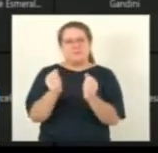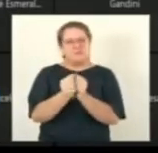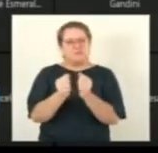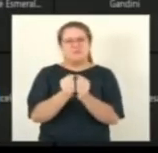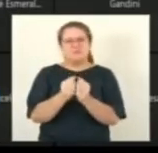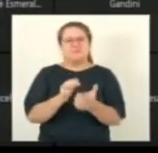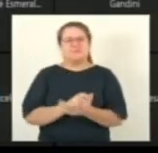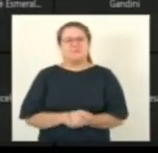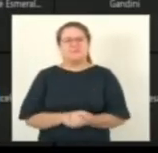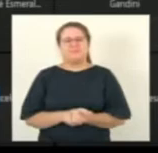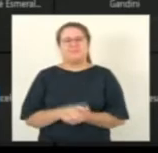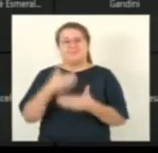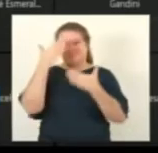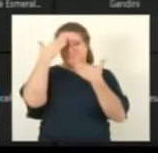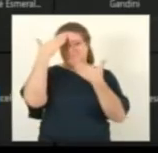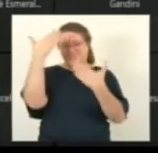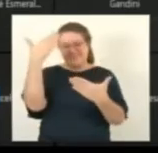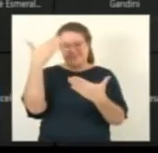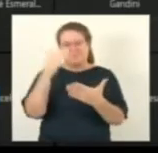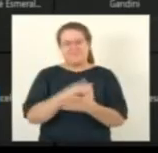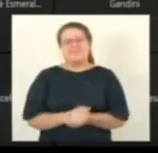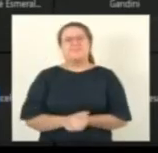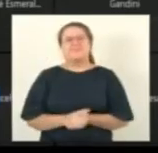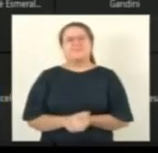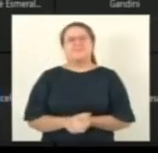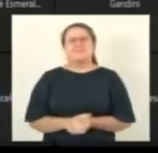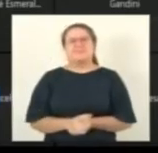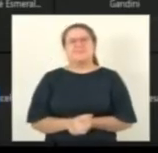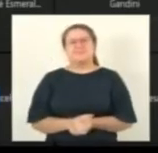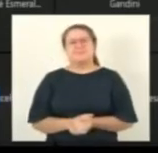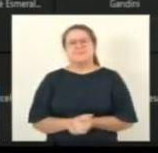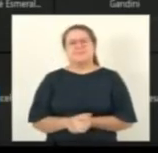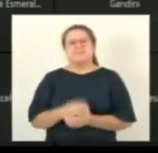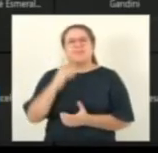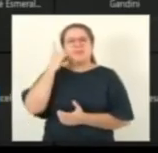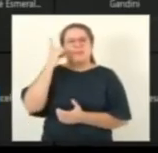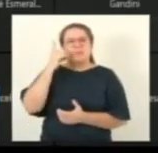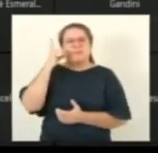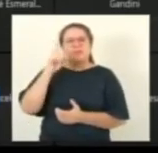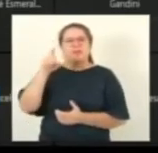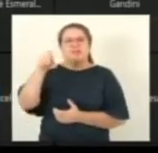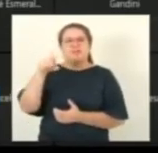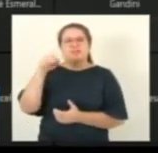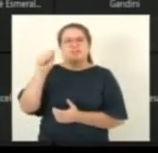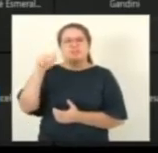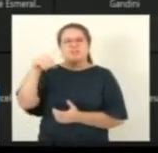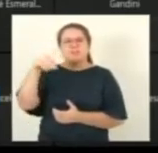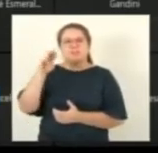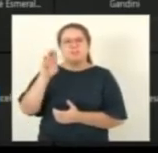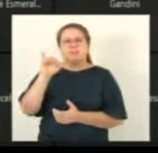obrigado Vossa Excelência é sempre muito gentil deputado Alexandre Chambilho